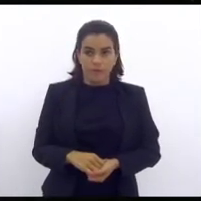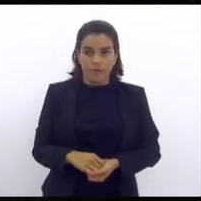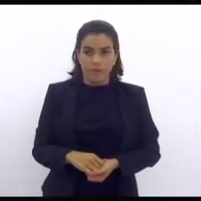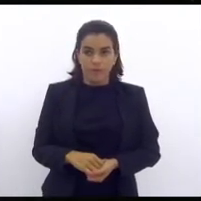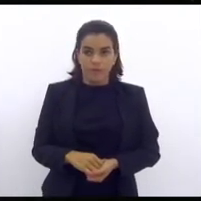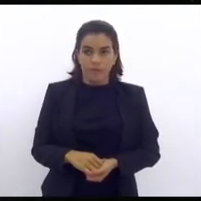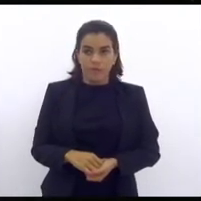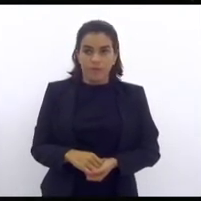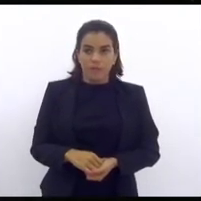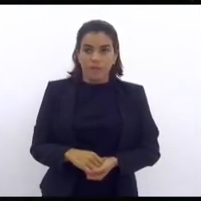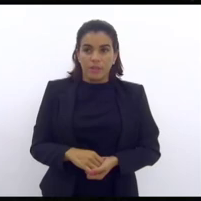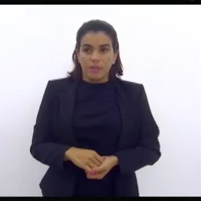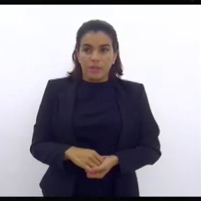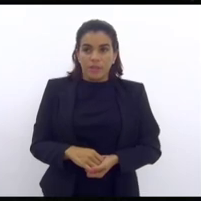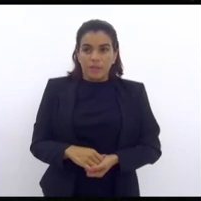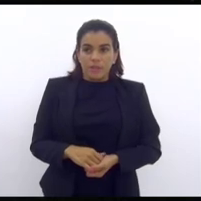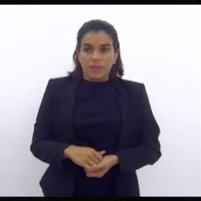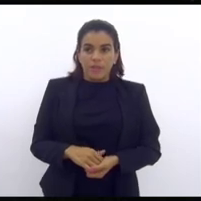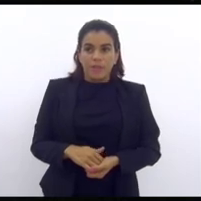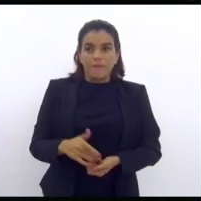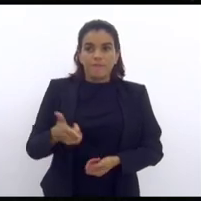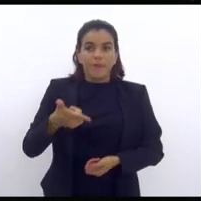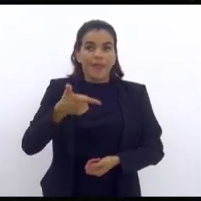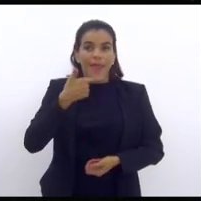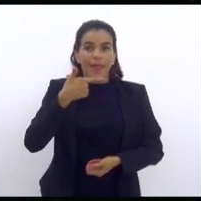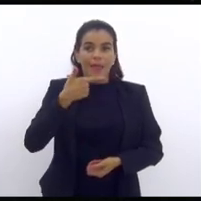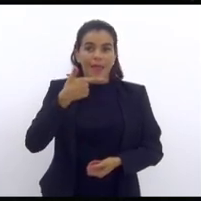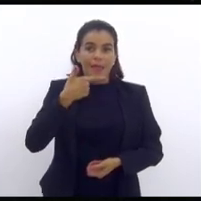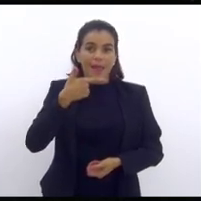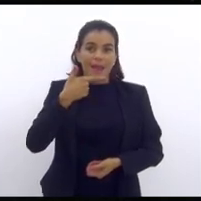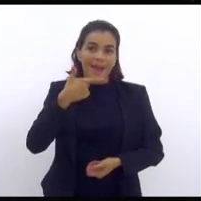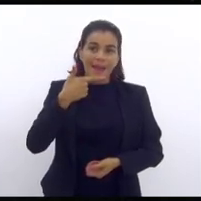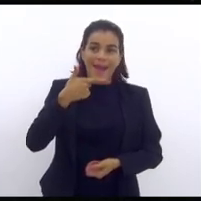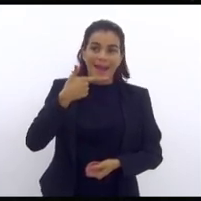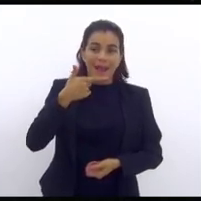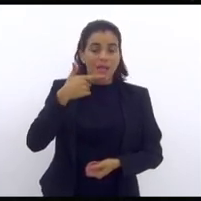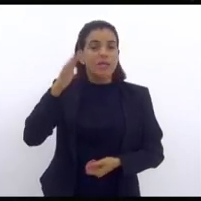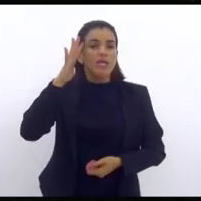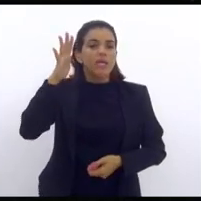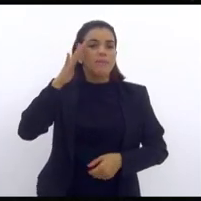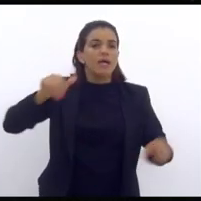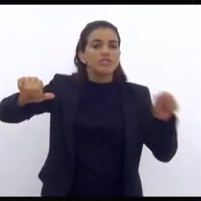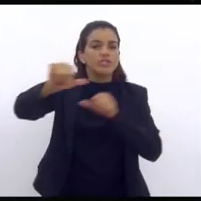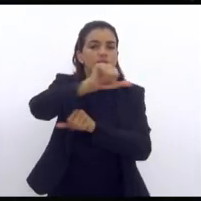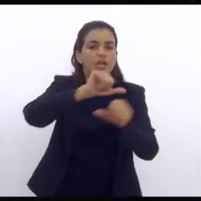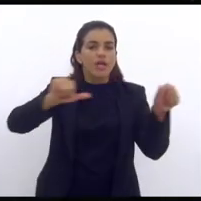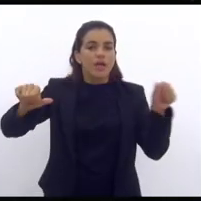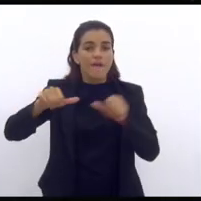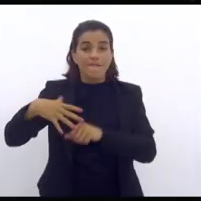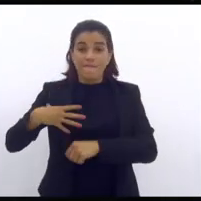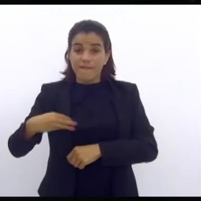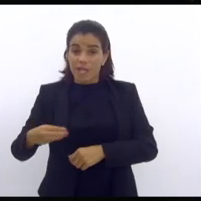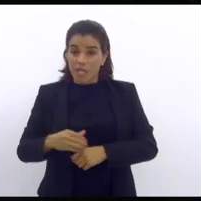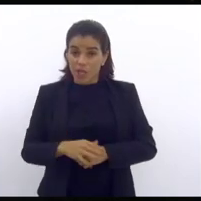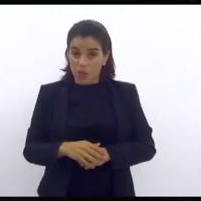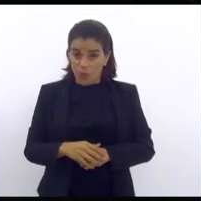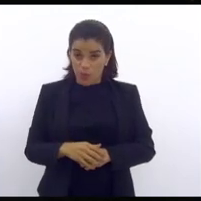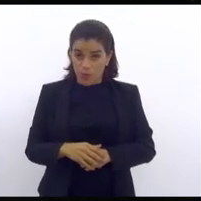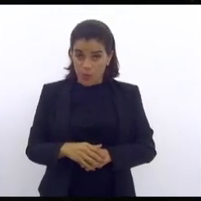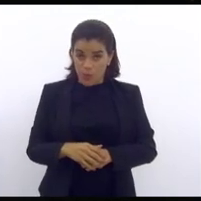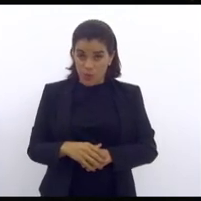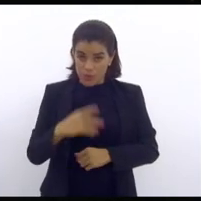Porque ele sabe que nada vai acontecer com ele. Você já imaginou se fosse a sua filha que fosse achada no saco de ração?